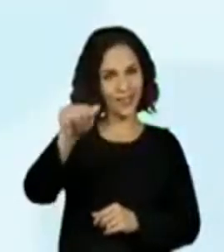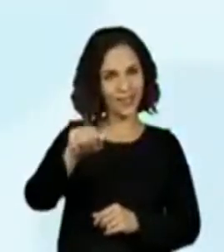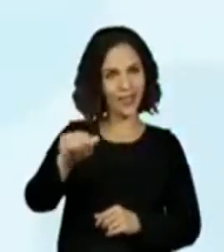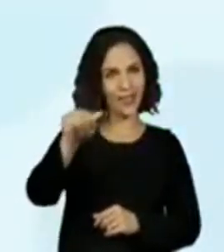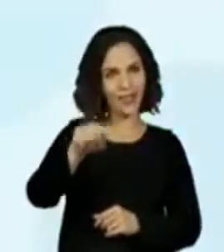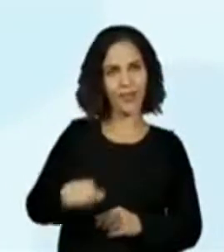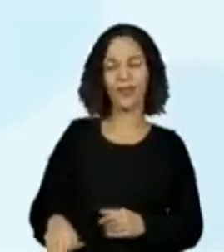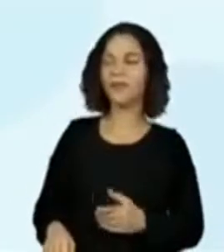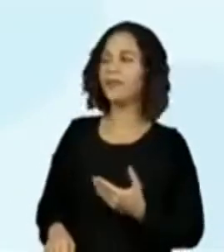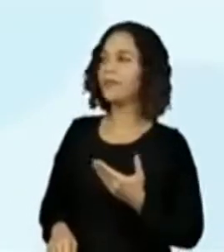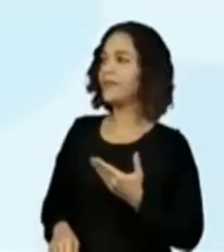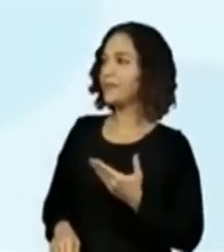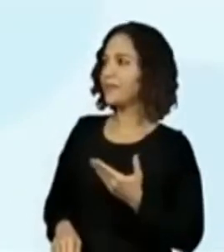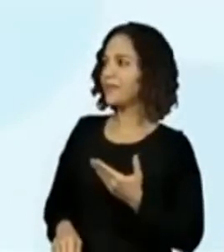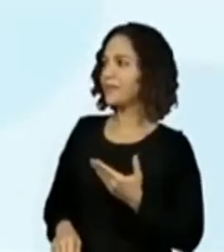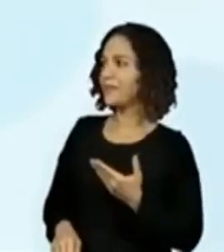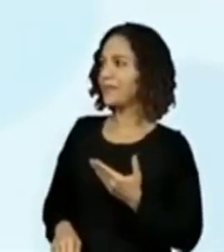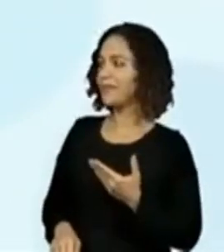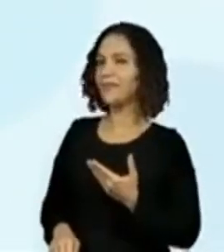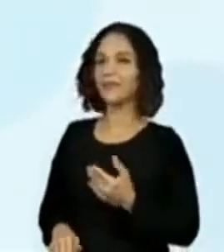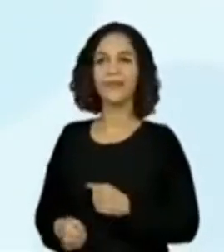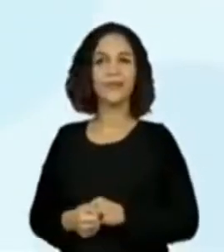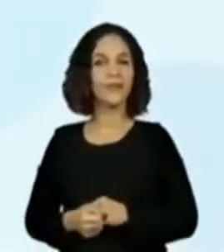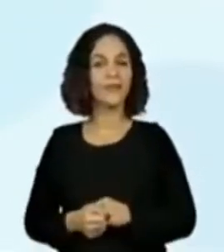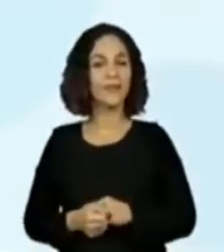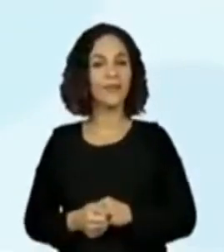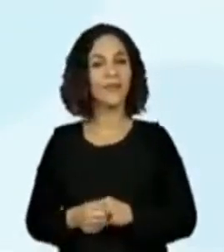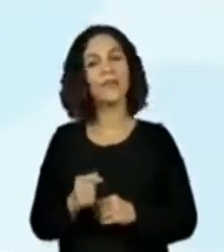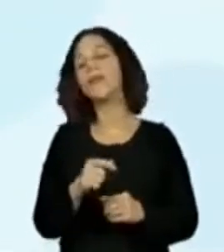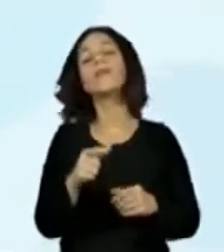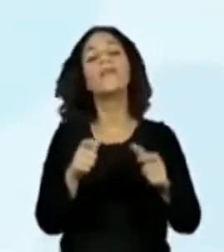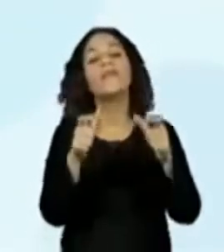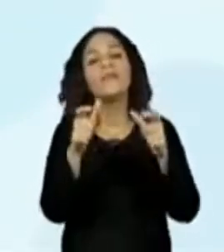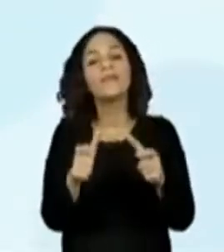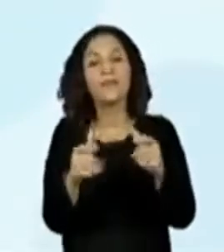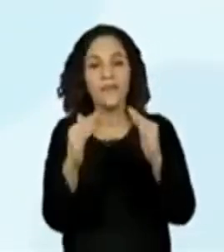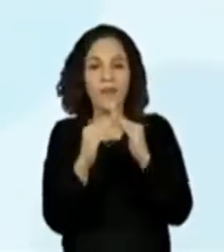Associações de bairro,